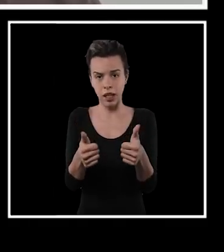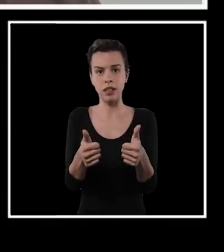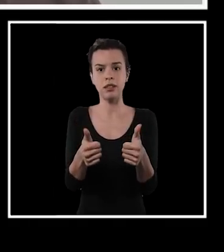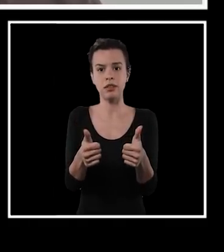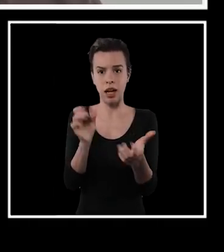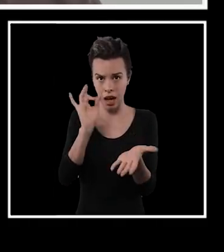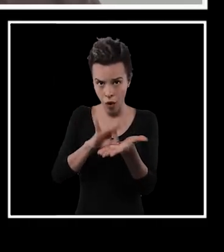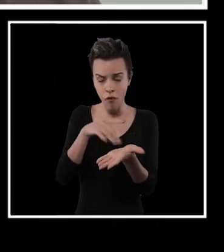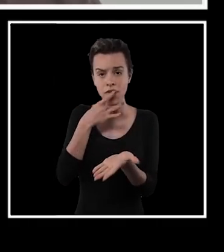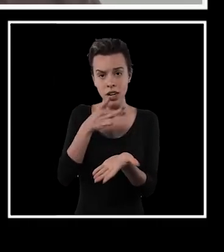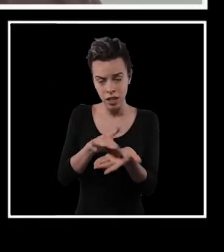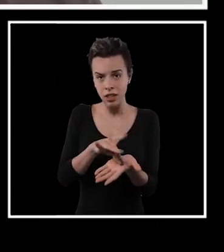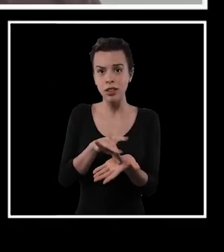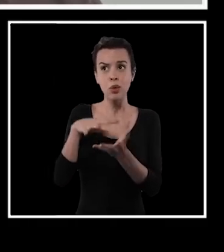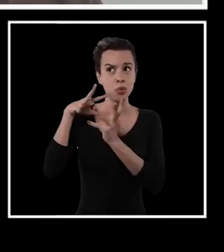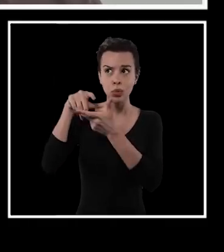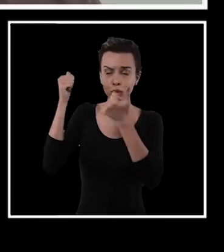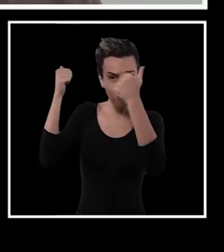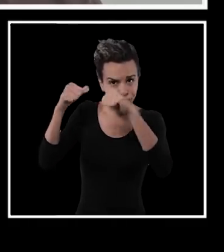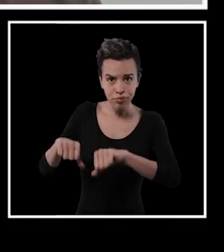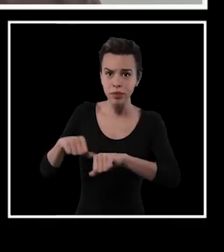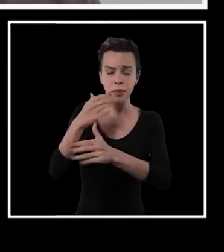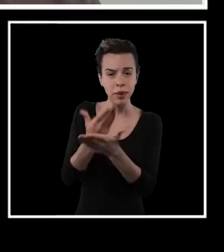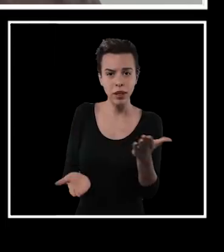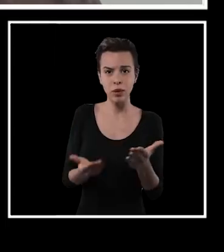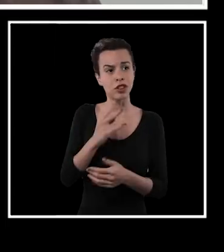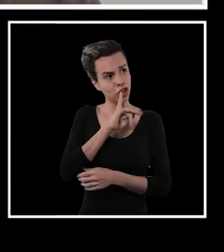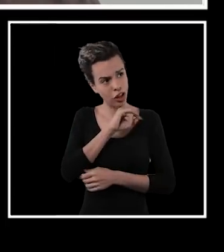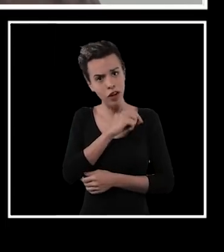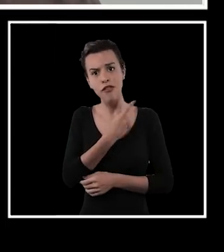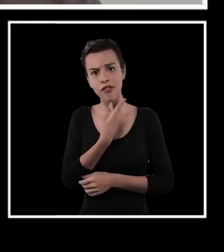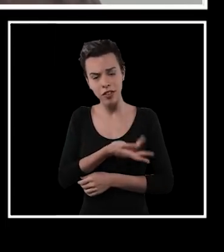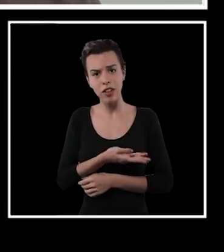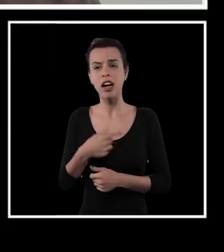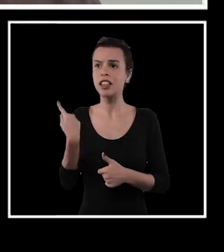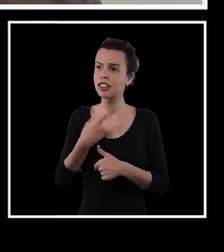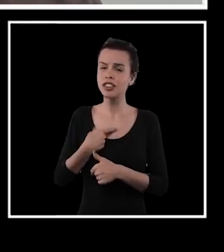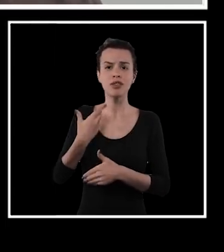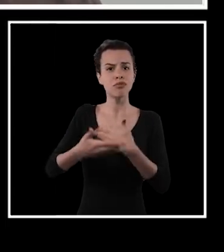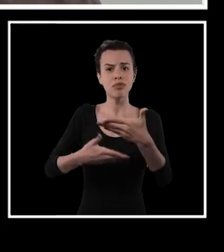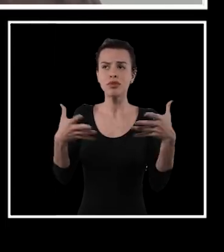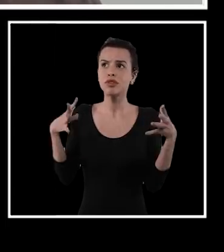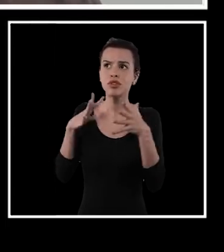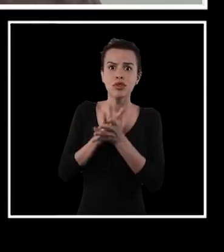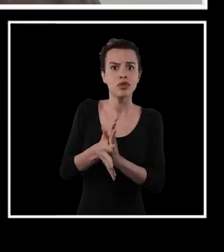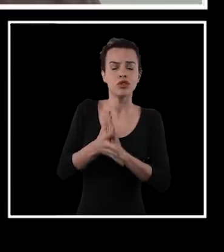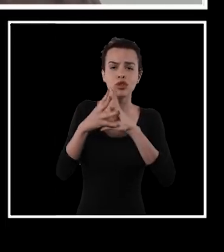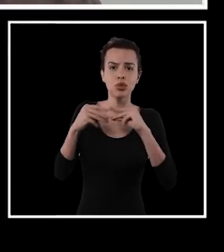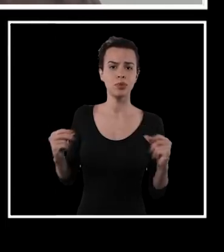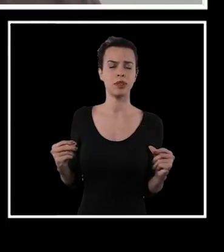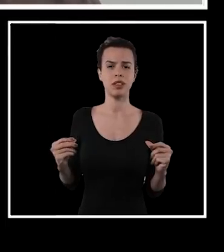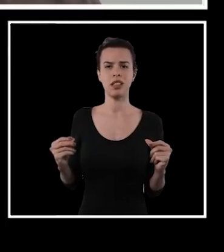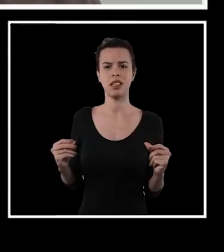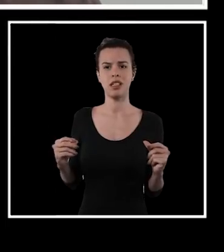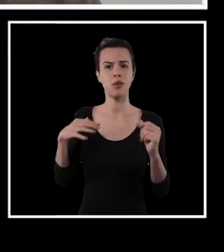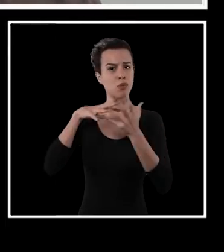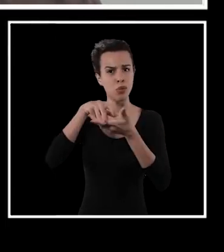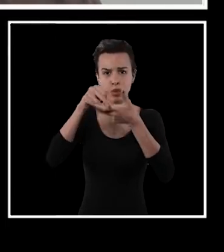Vamos partir daí? Real. Faliu. Não tem jeito. Tiago falou. Nós estamos caminhando para a extinção.